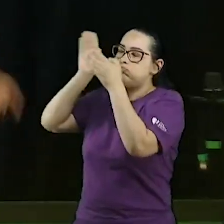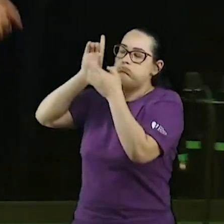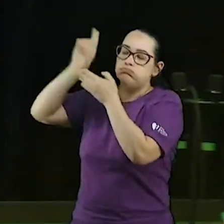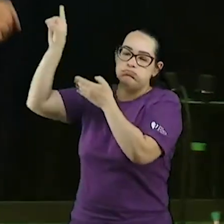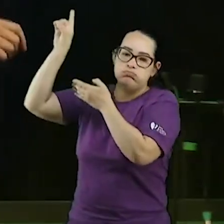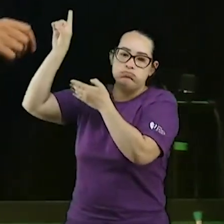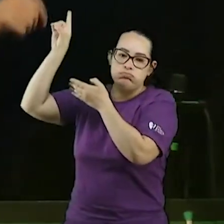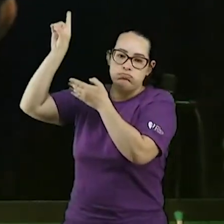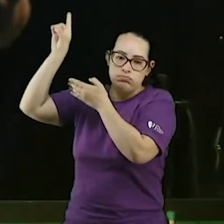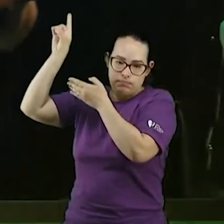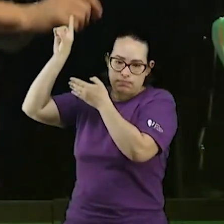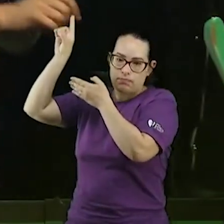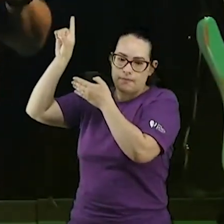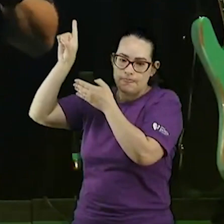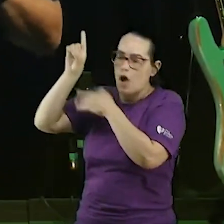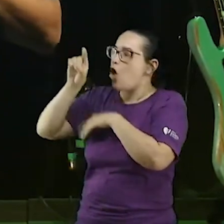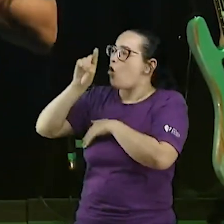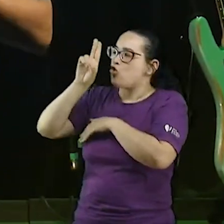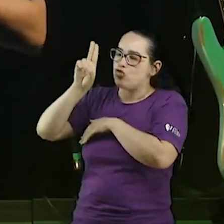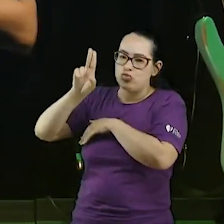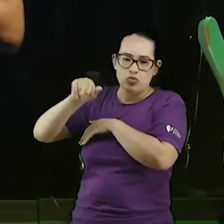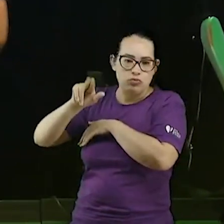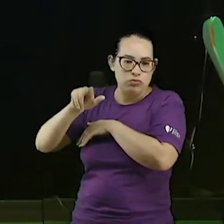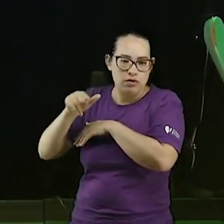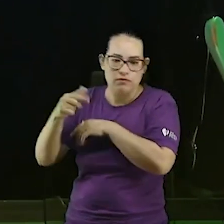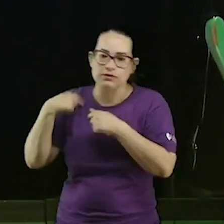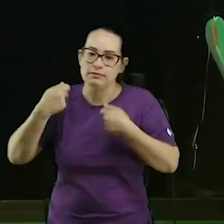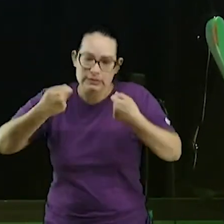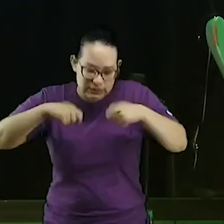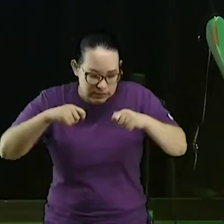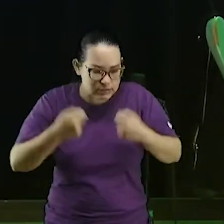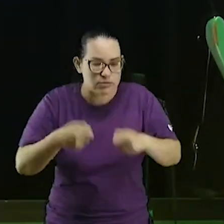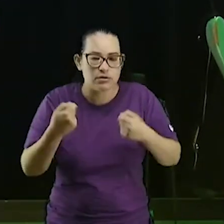mas nunca abandone seu mau comportamento.